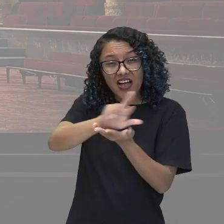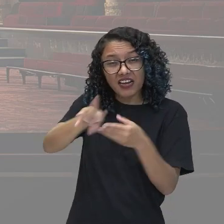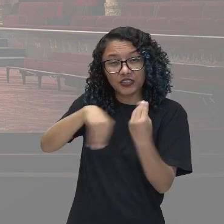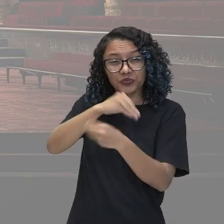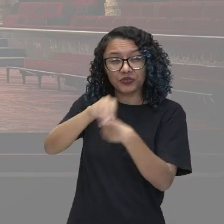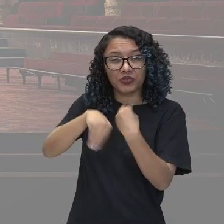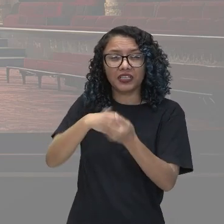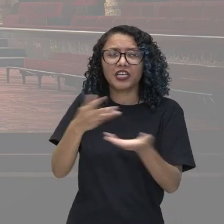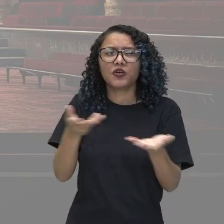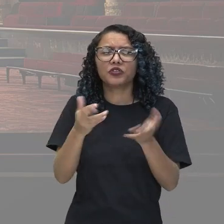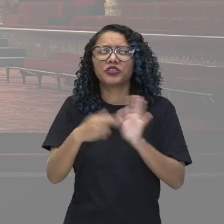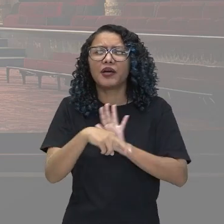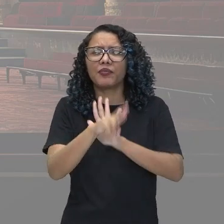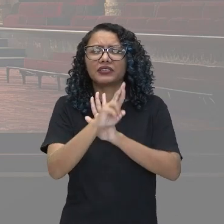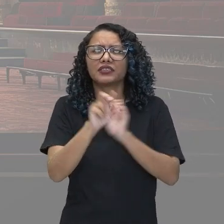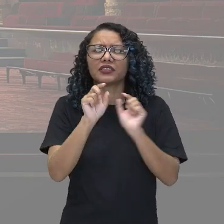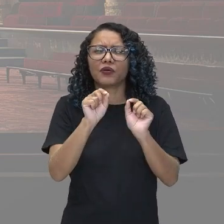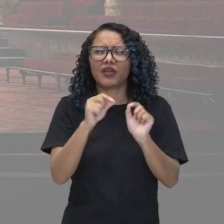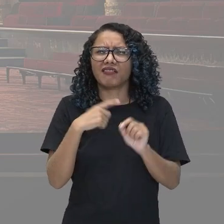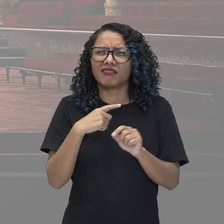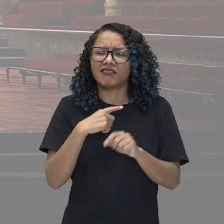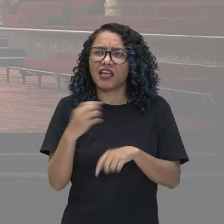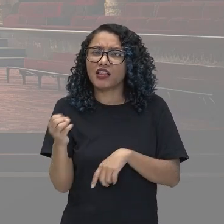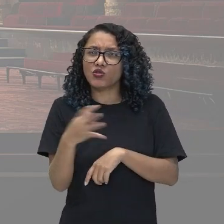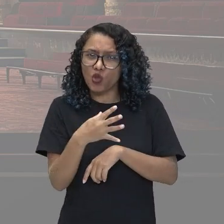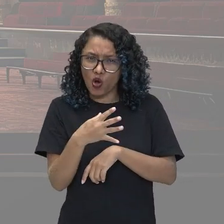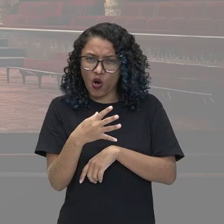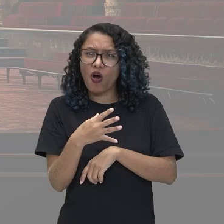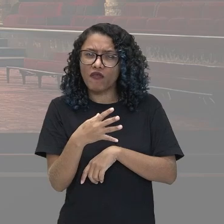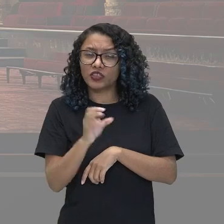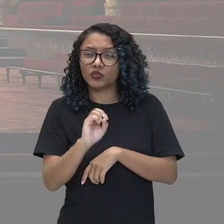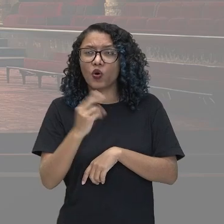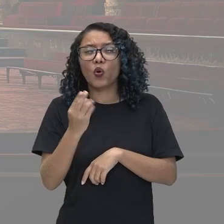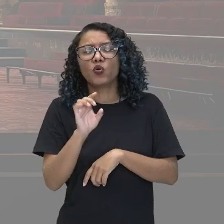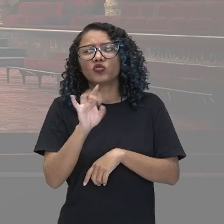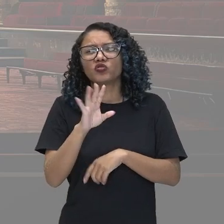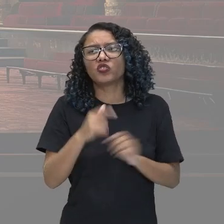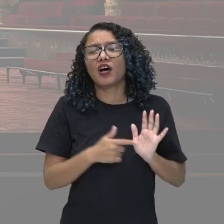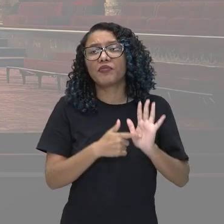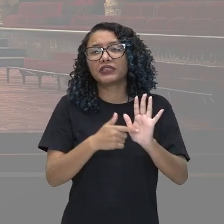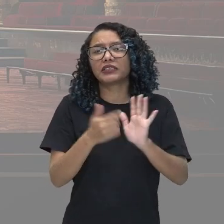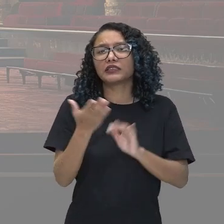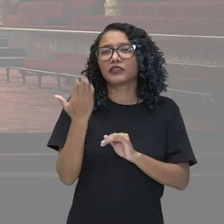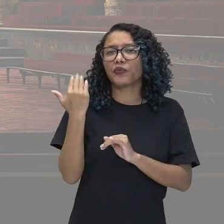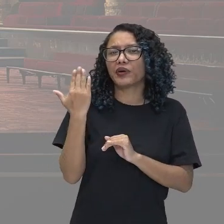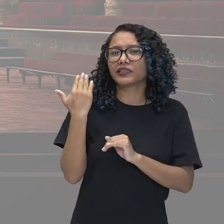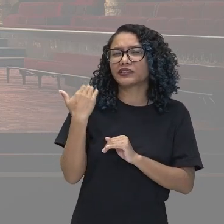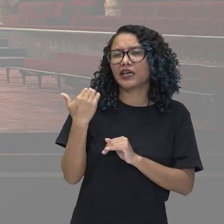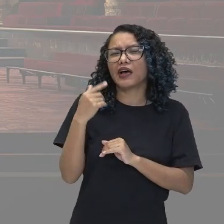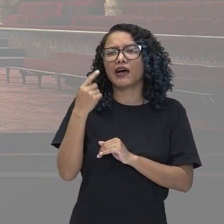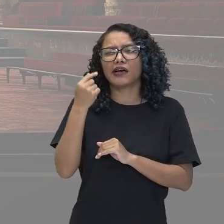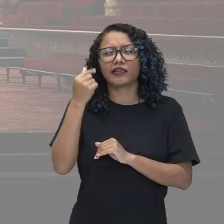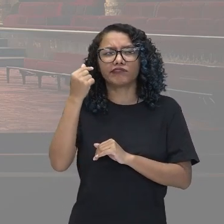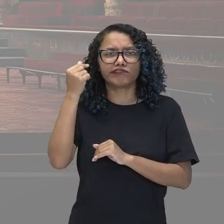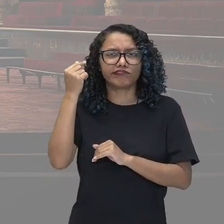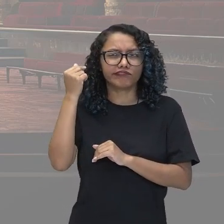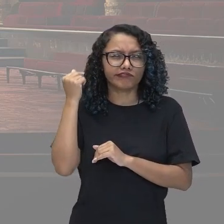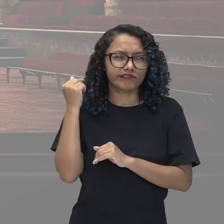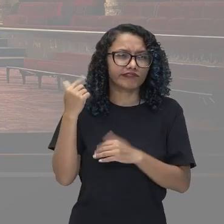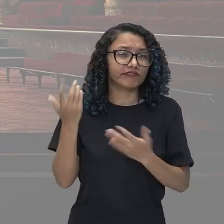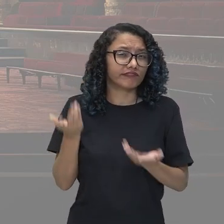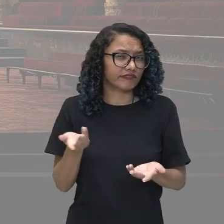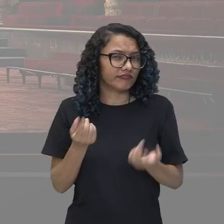Existem novas óperas ou somente aquelas que foram compostas no